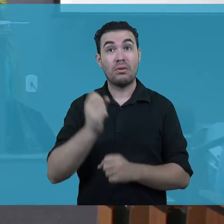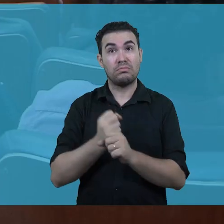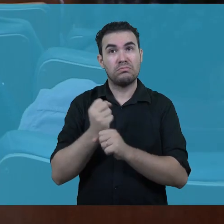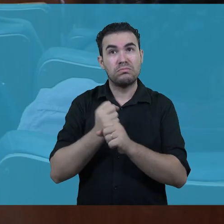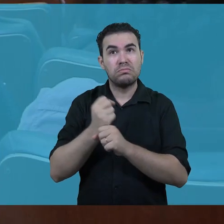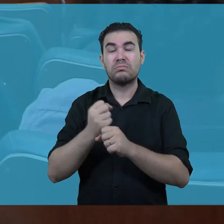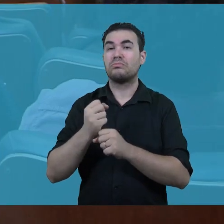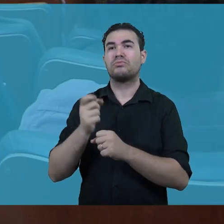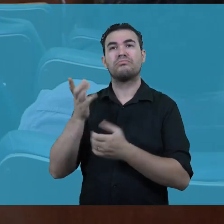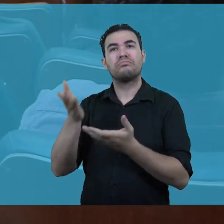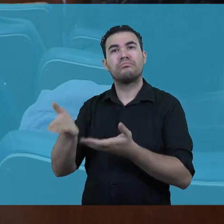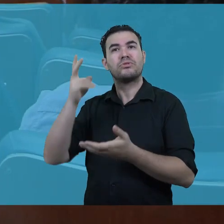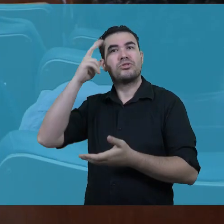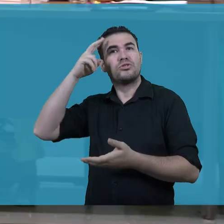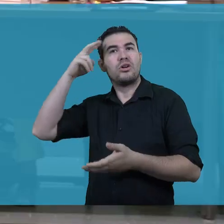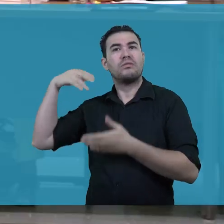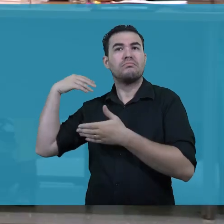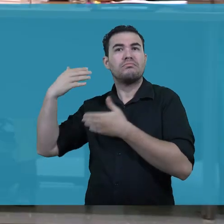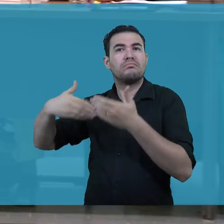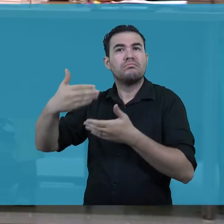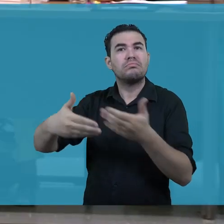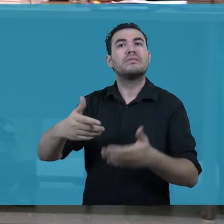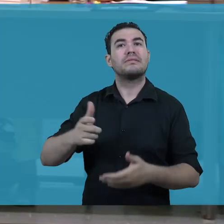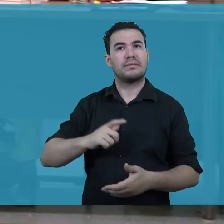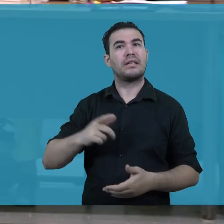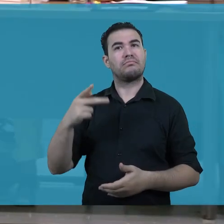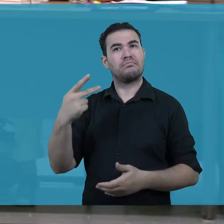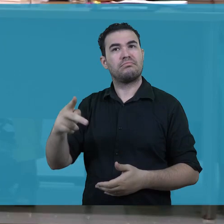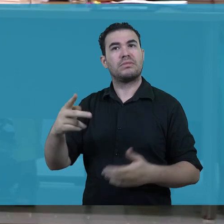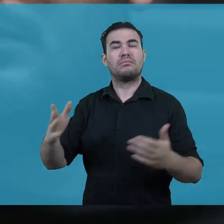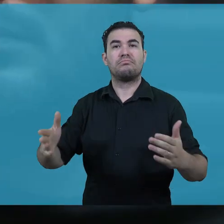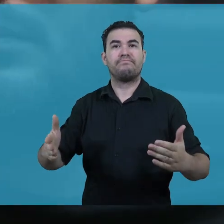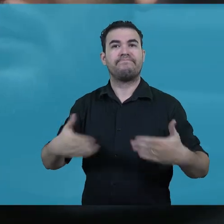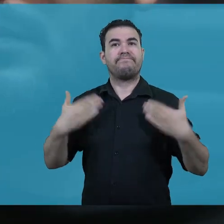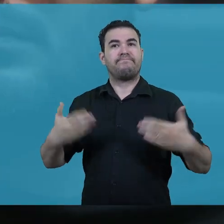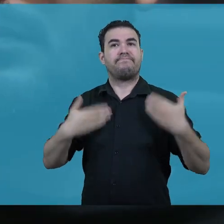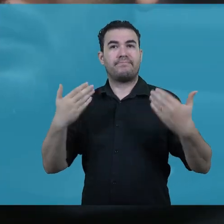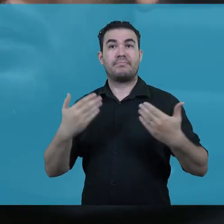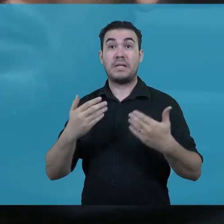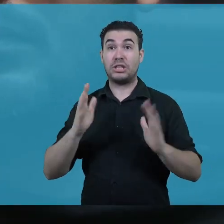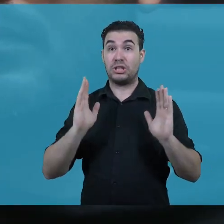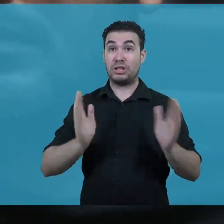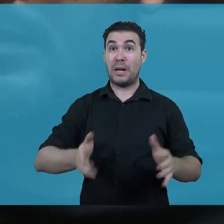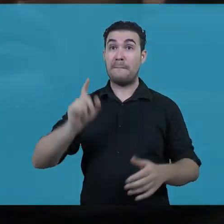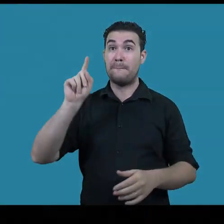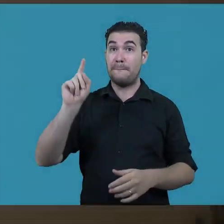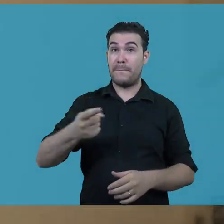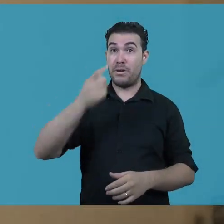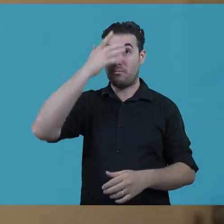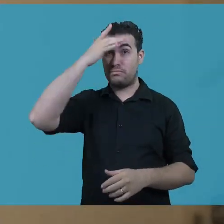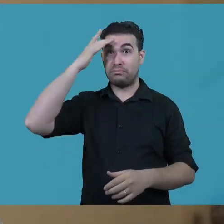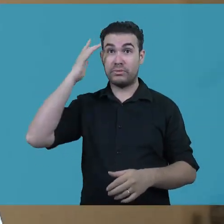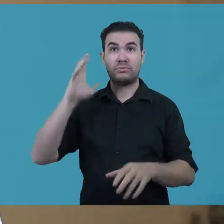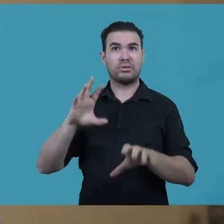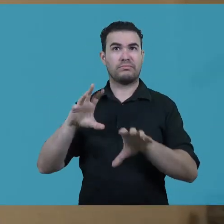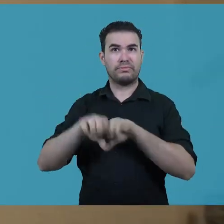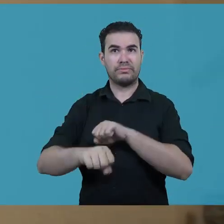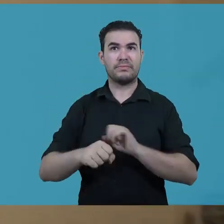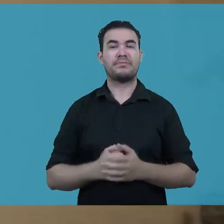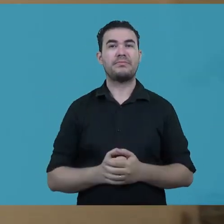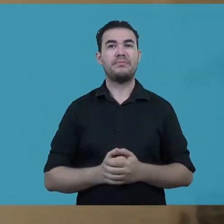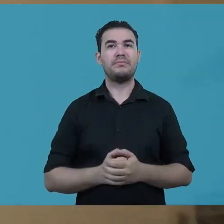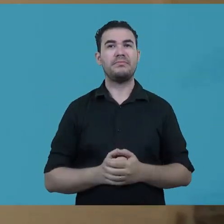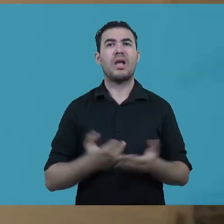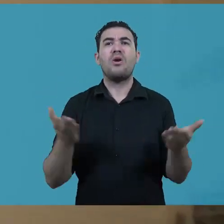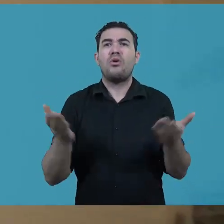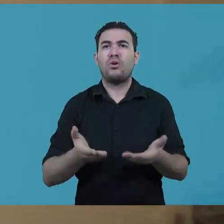história, o curso de Ciências Sociais tem muito o que celebrar. Já são mais de mil profissionais formados. Essa informação é fundamental,